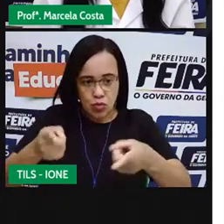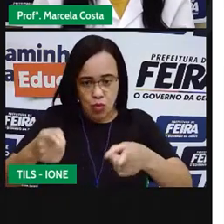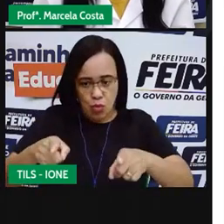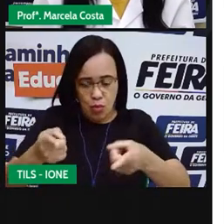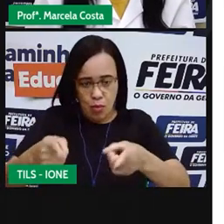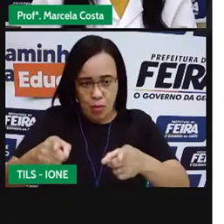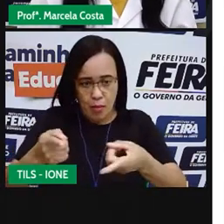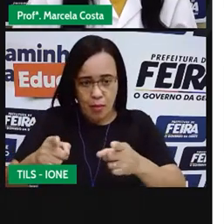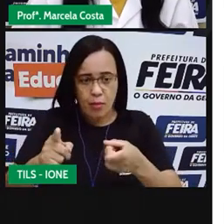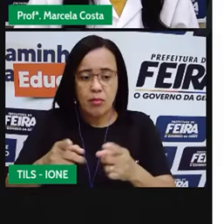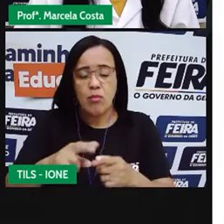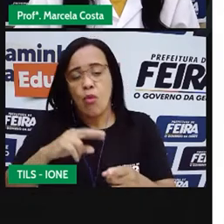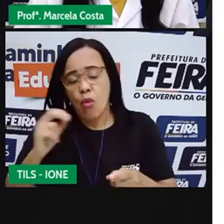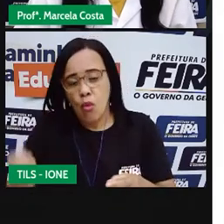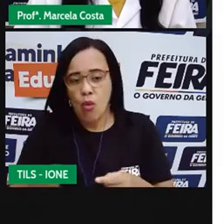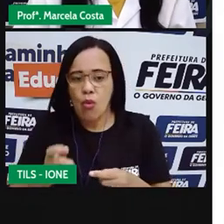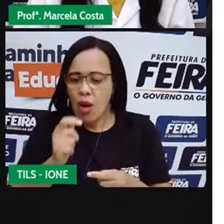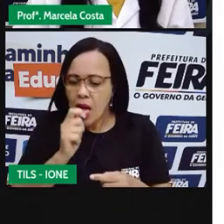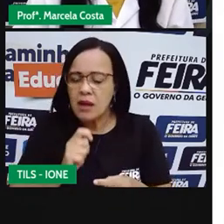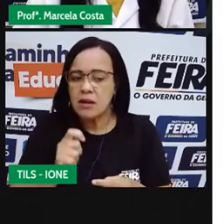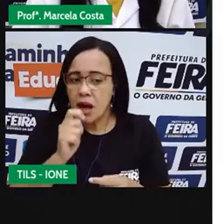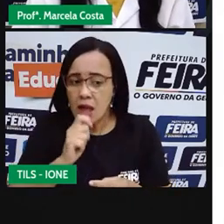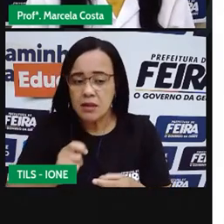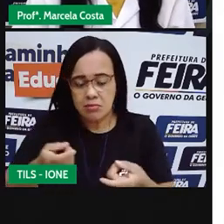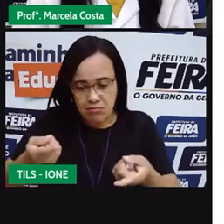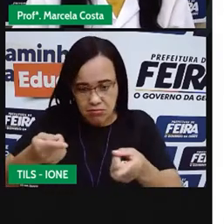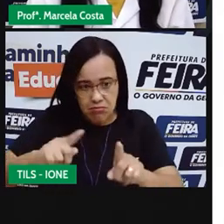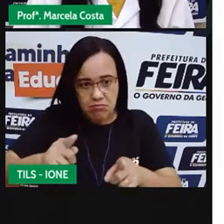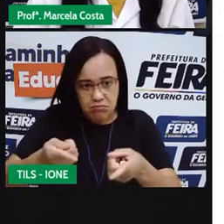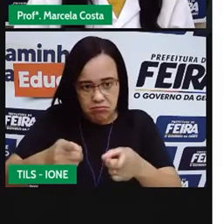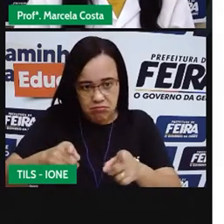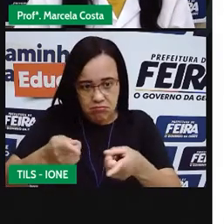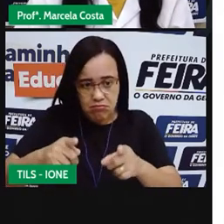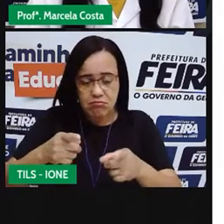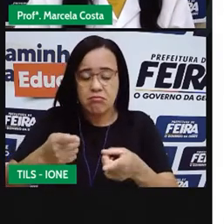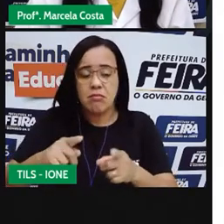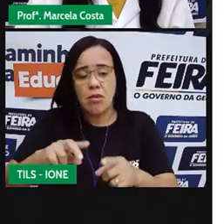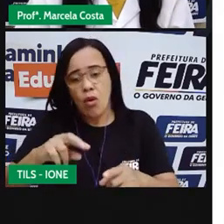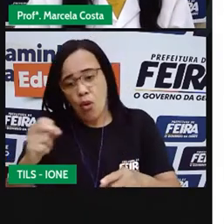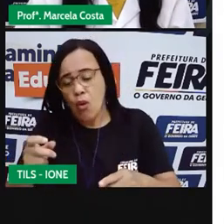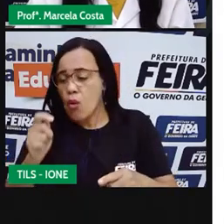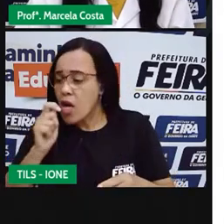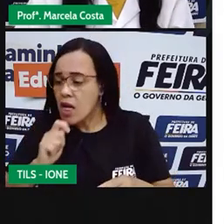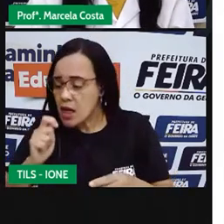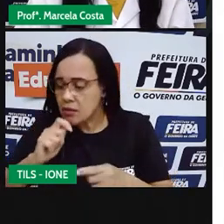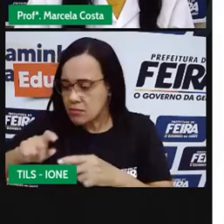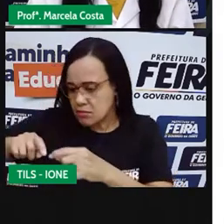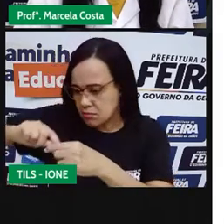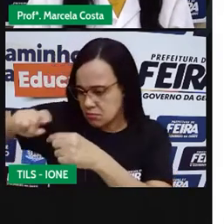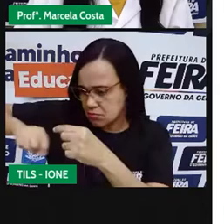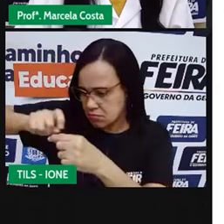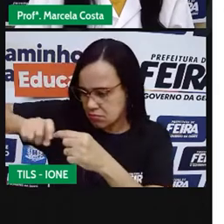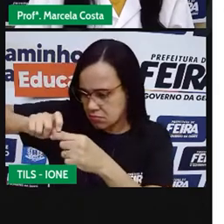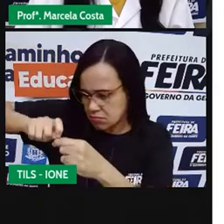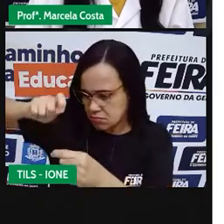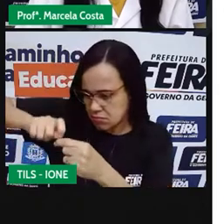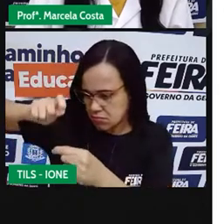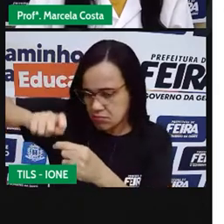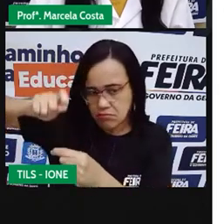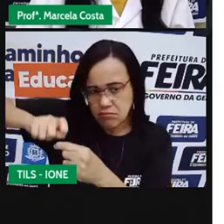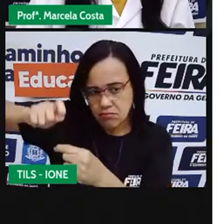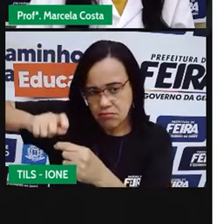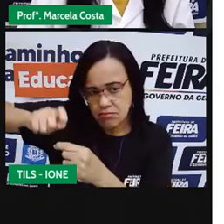materiais. Elas são amarradas com um pedaço de barbante, onde é